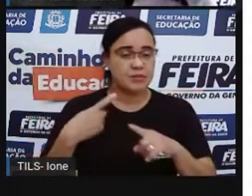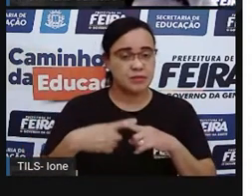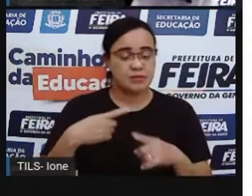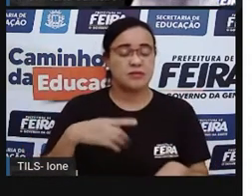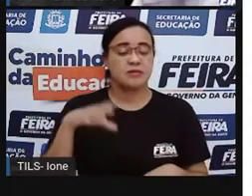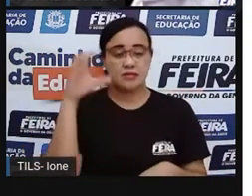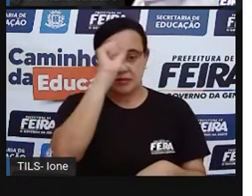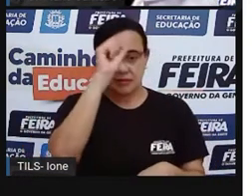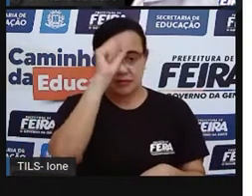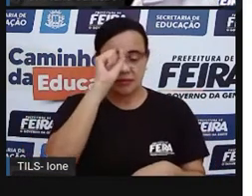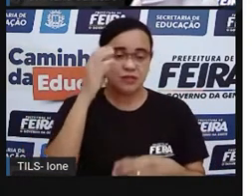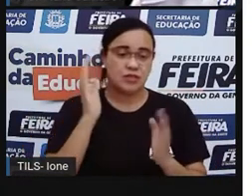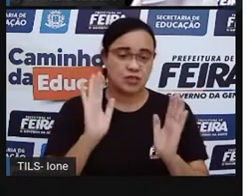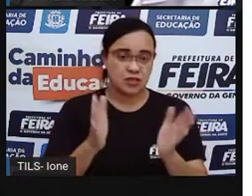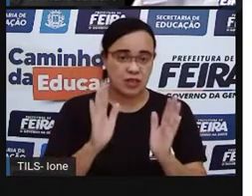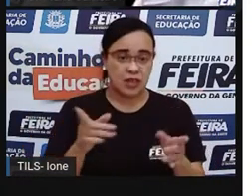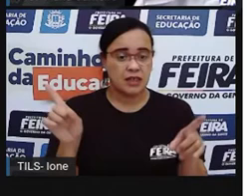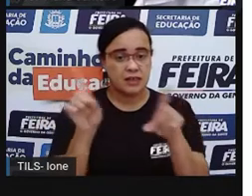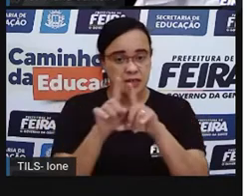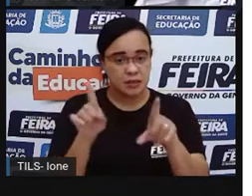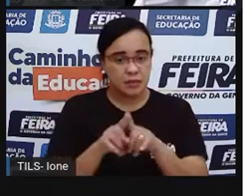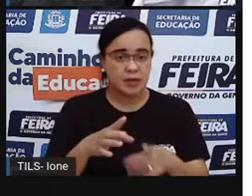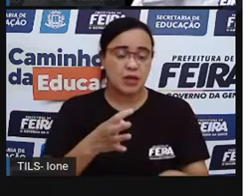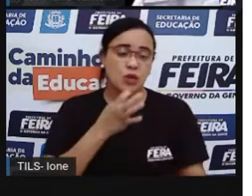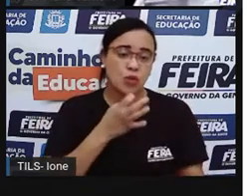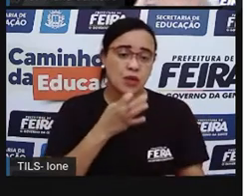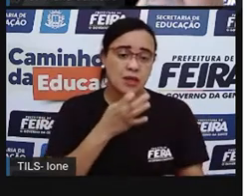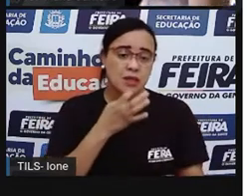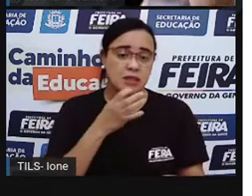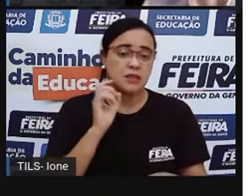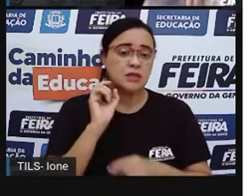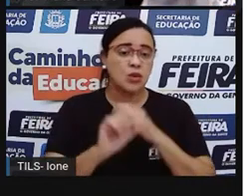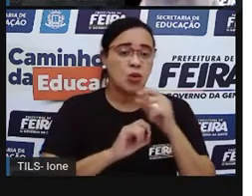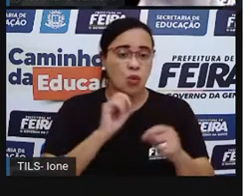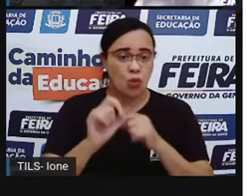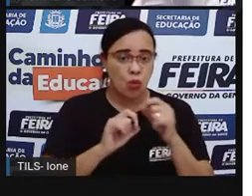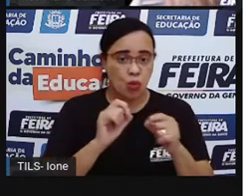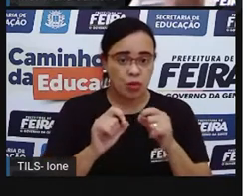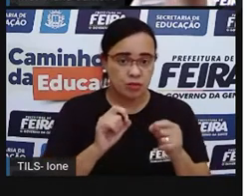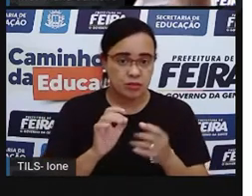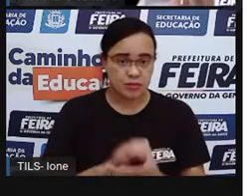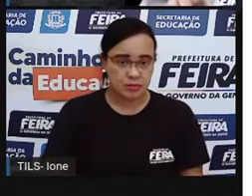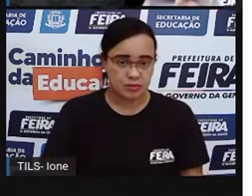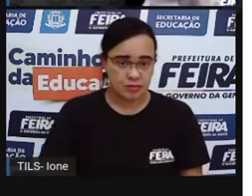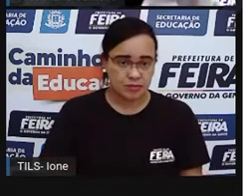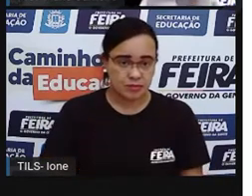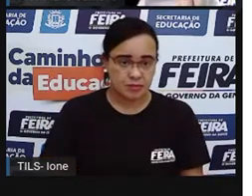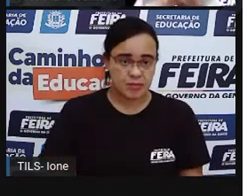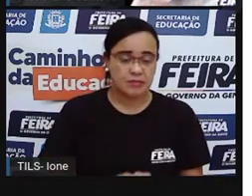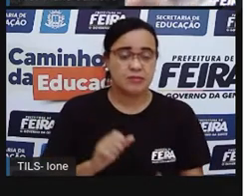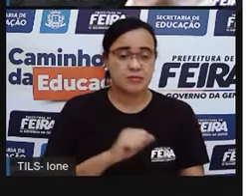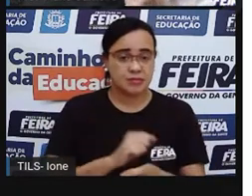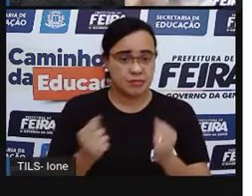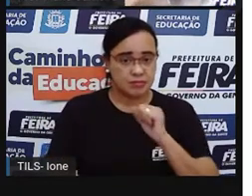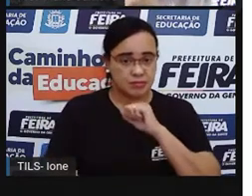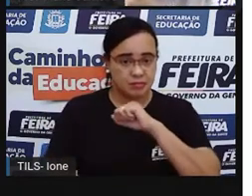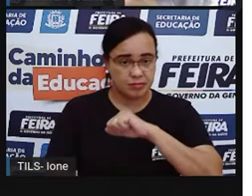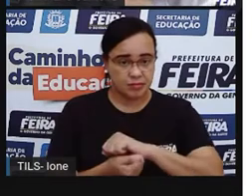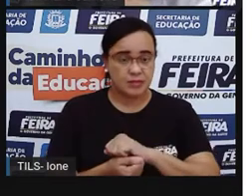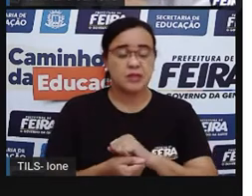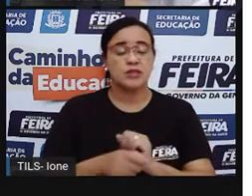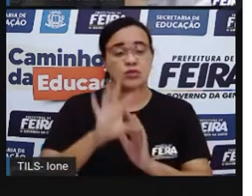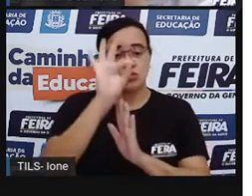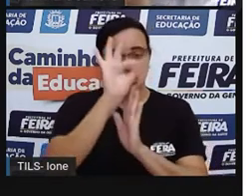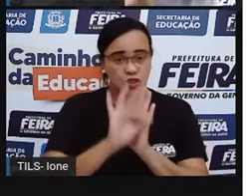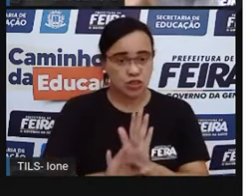E também vocês vão conhecer uma adaptação, né? Da Declaração Universal dos Direitos da